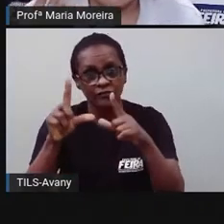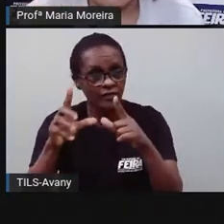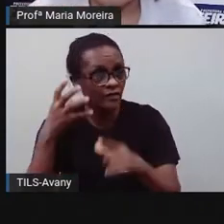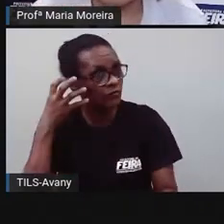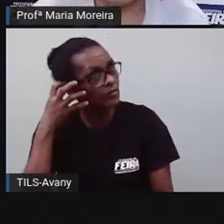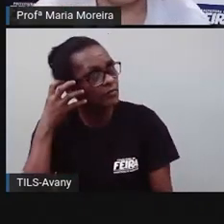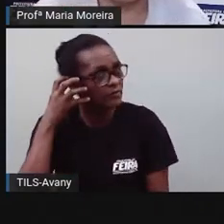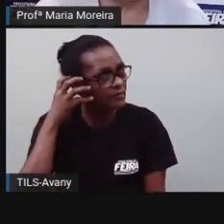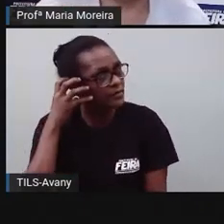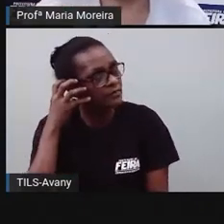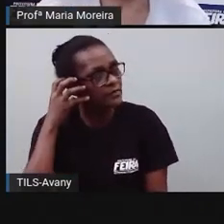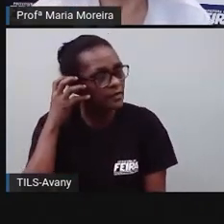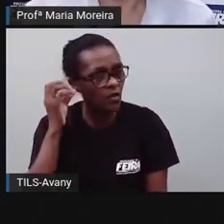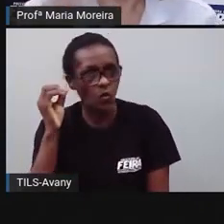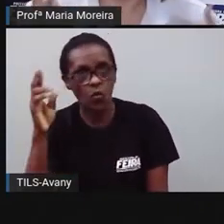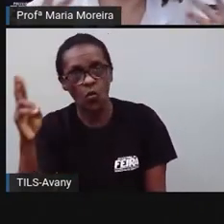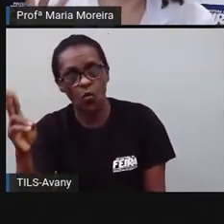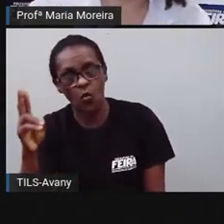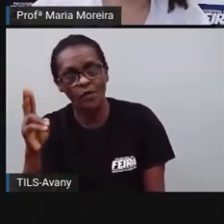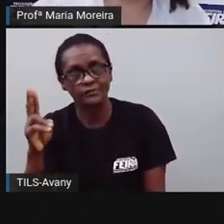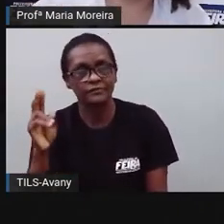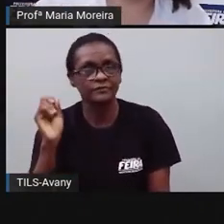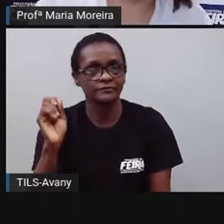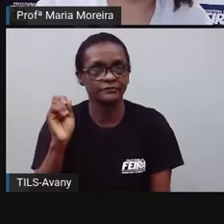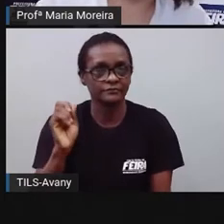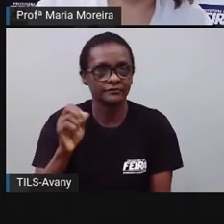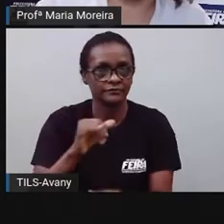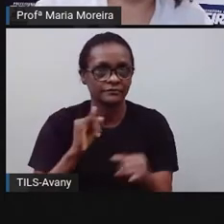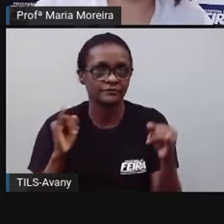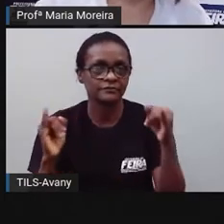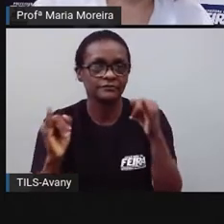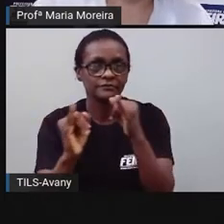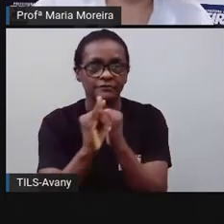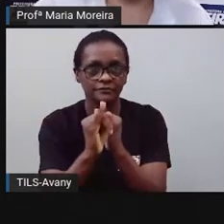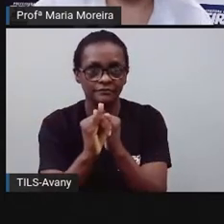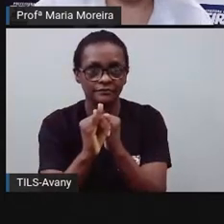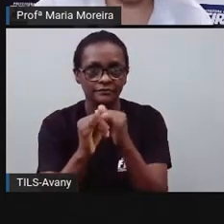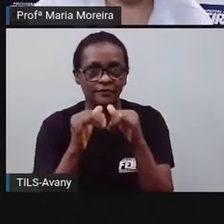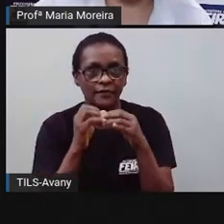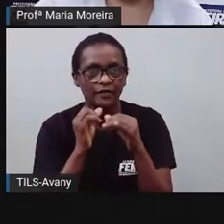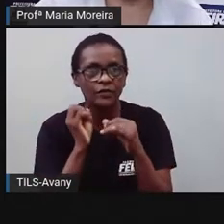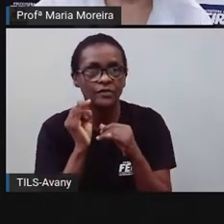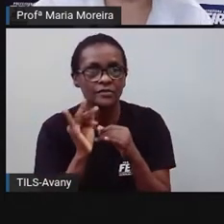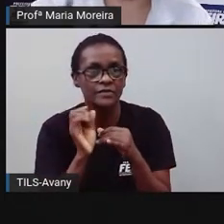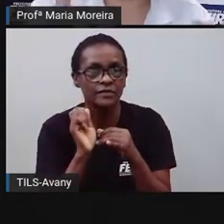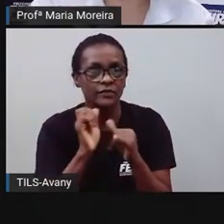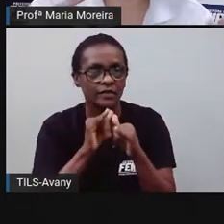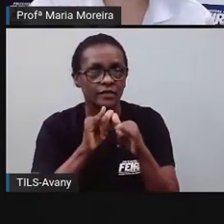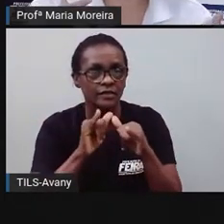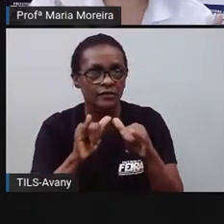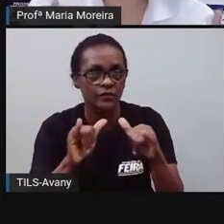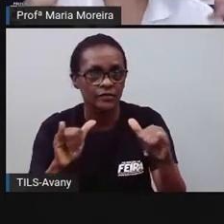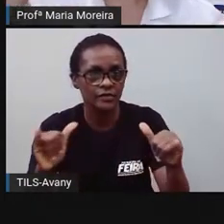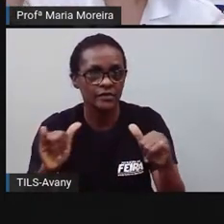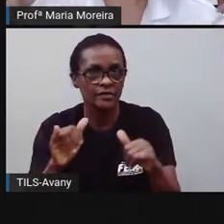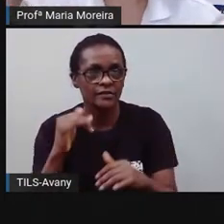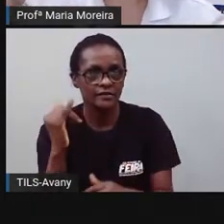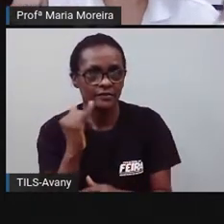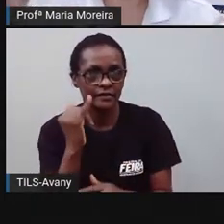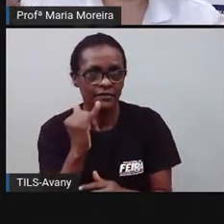tava em casa ou via alguma coisa. Então, tudo isso aí ia trazendo o que? As notícias e todo mundo ia ficando o que?